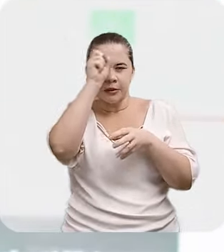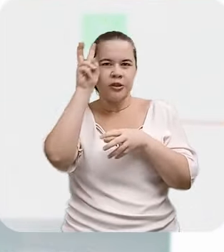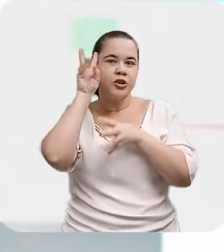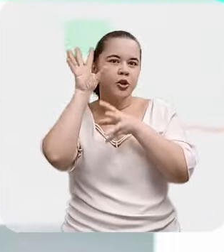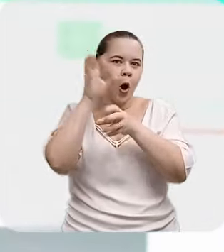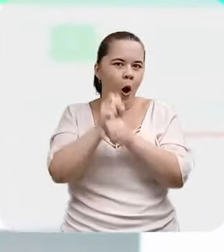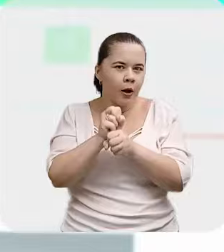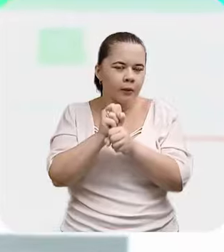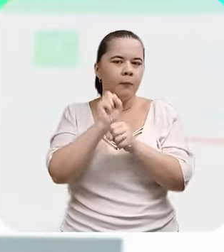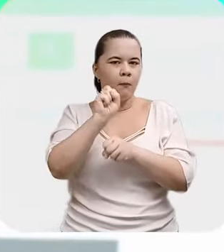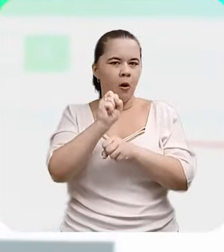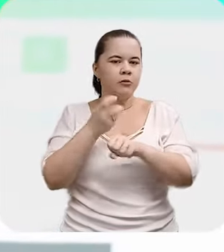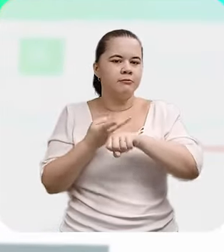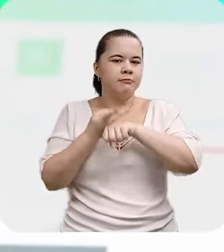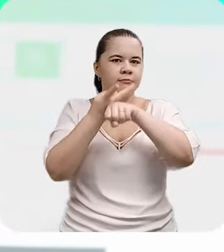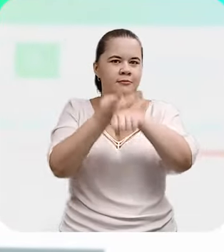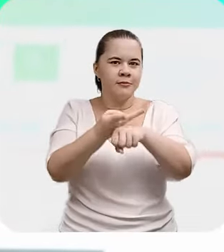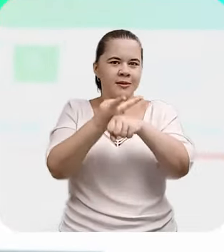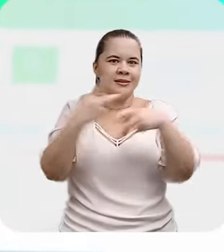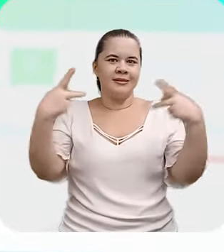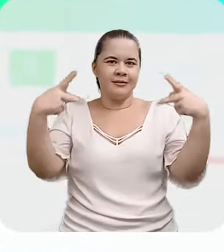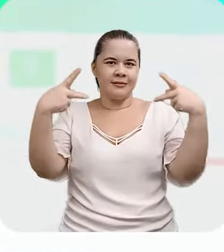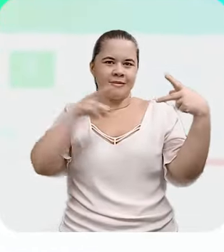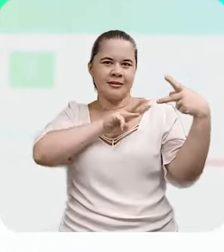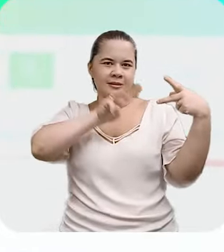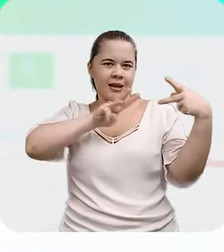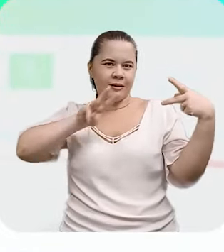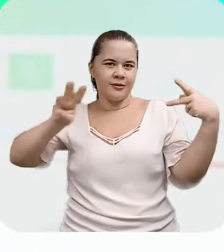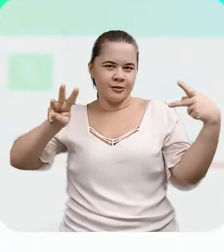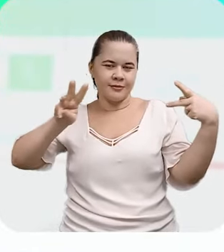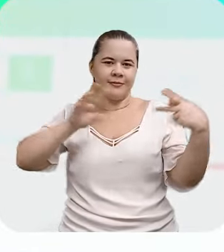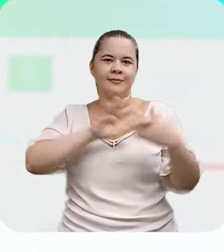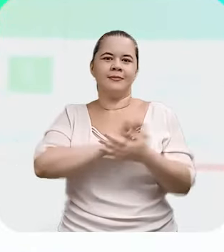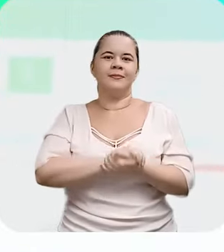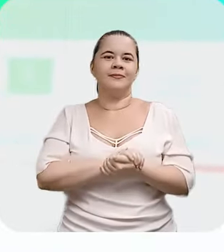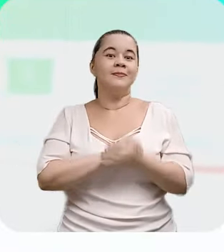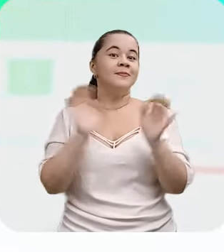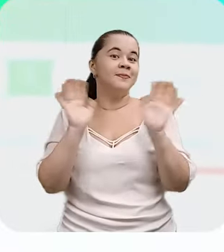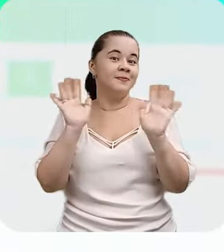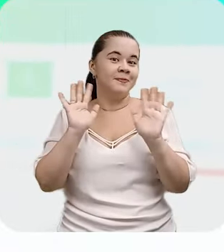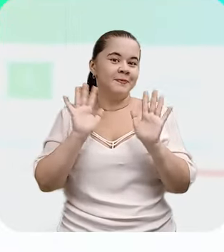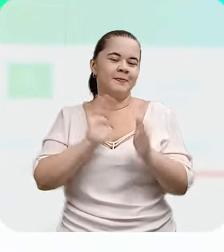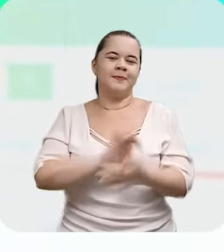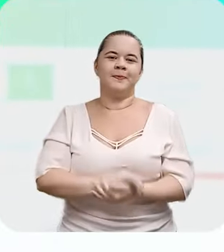dele no nosso site, espo.ce.gov.br. Até mais.